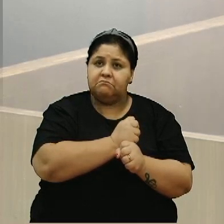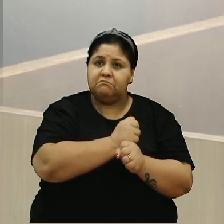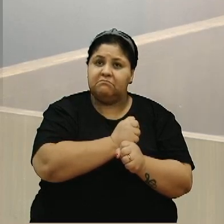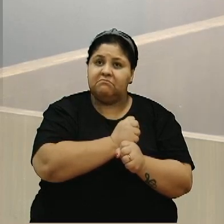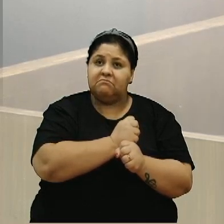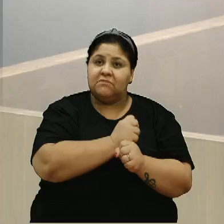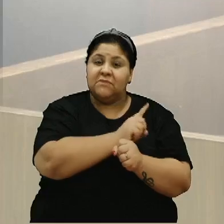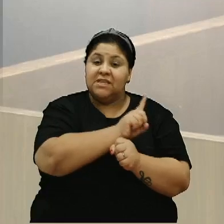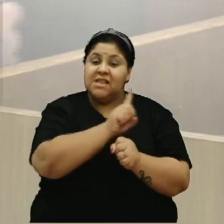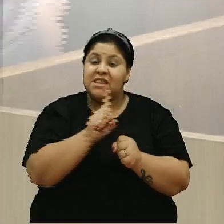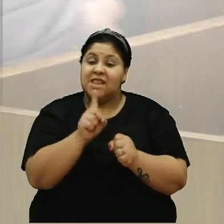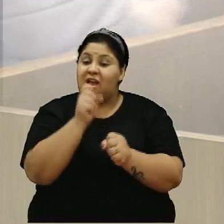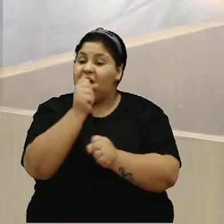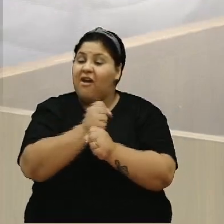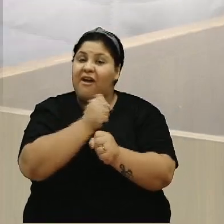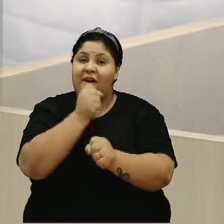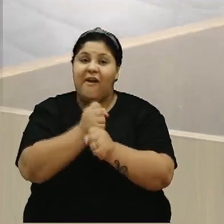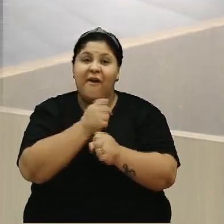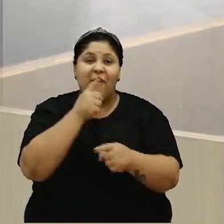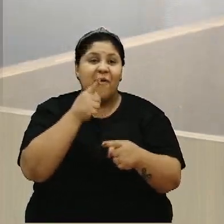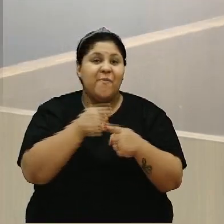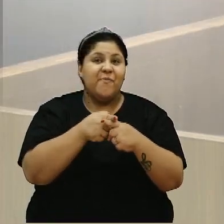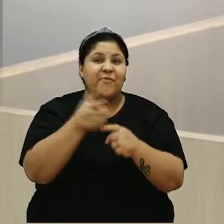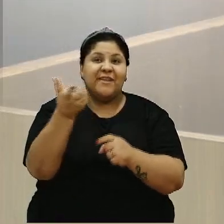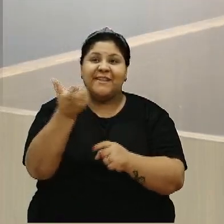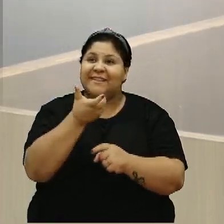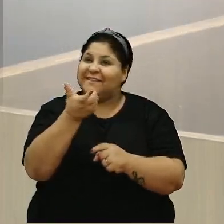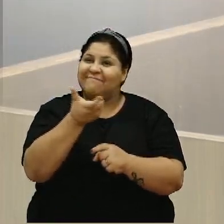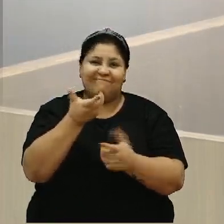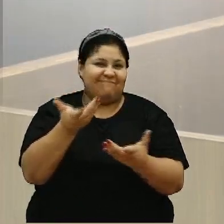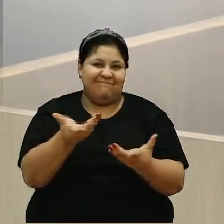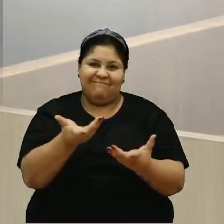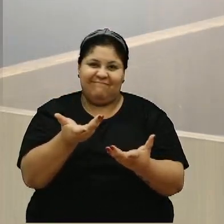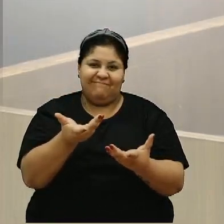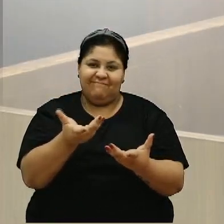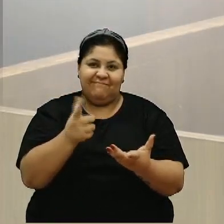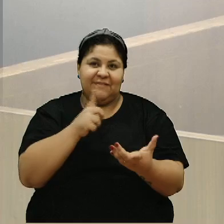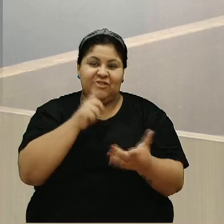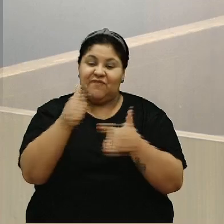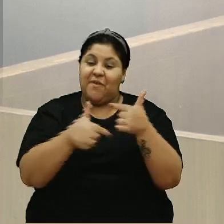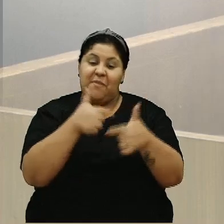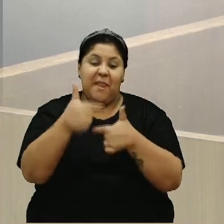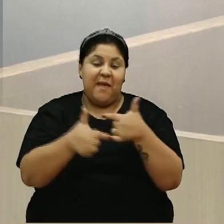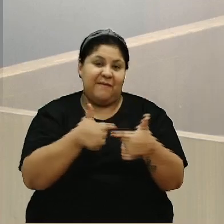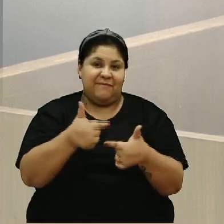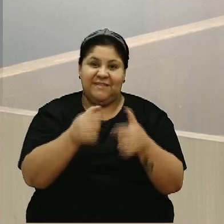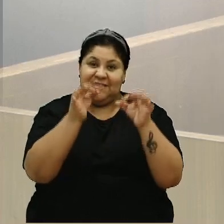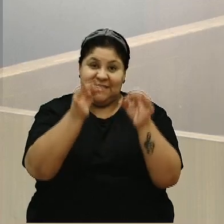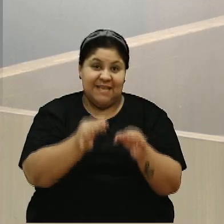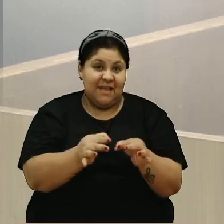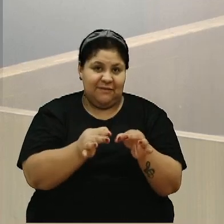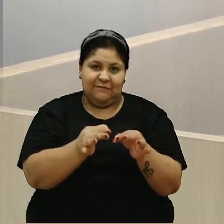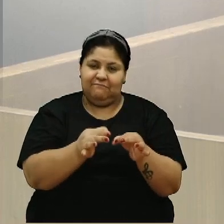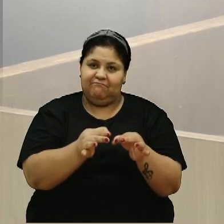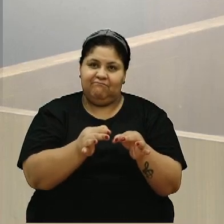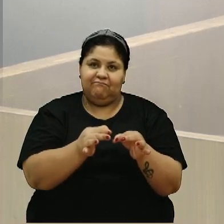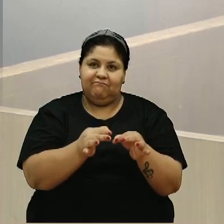Não reformaram porque não quiseram, porque não tiveram competência de reformar a UBS. Não tiveram competência.